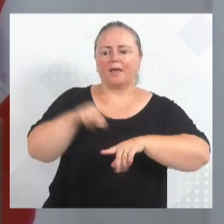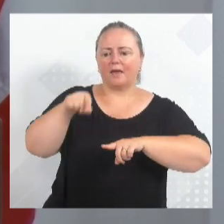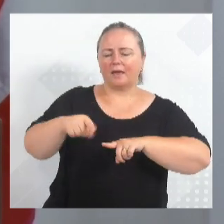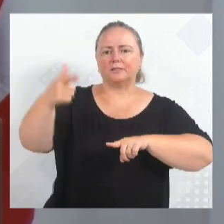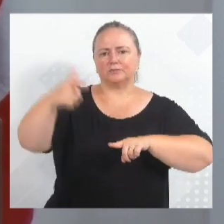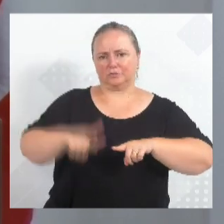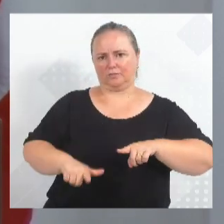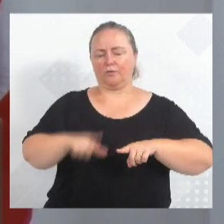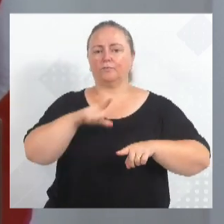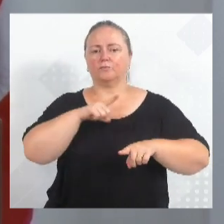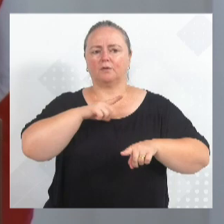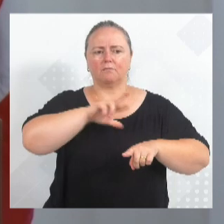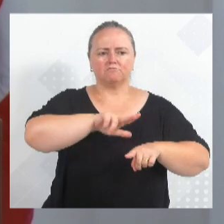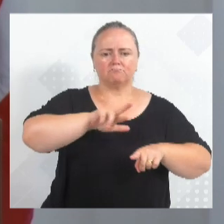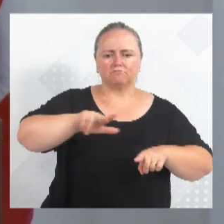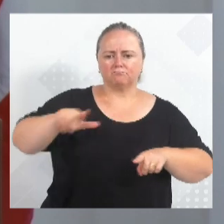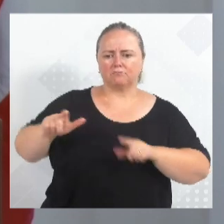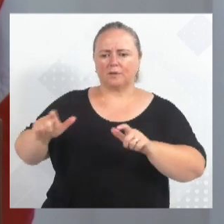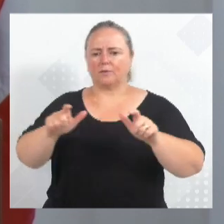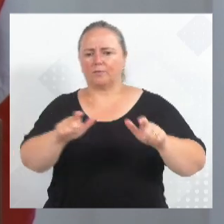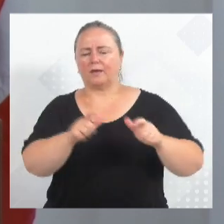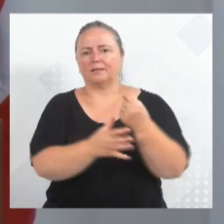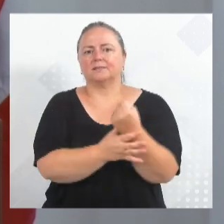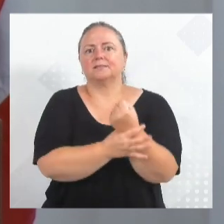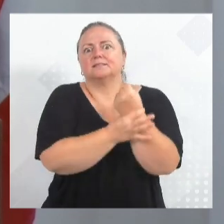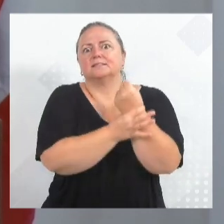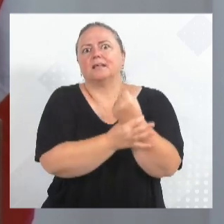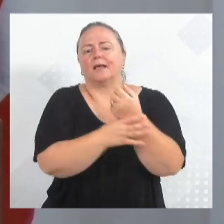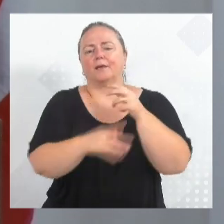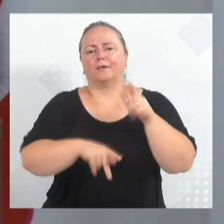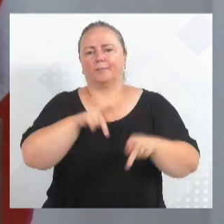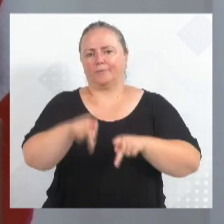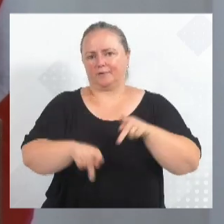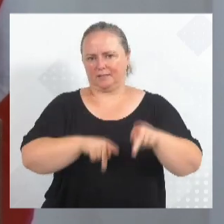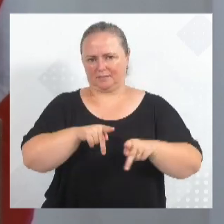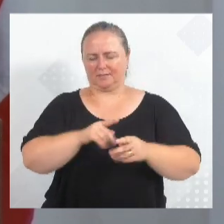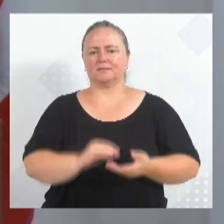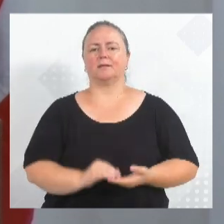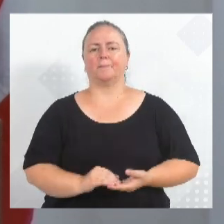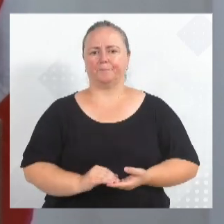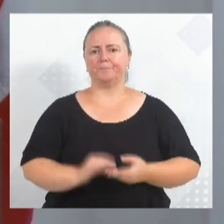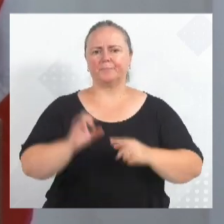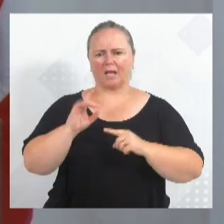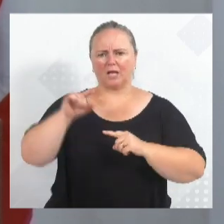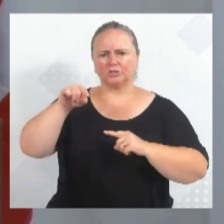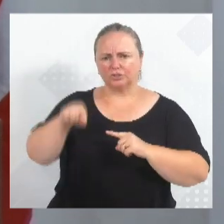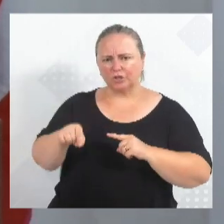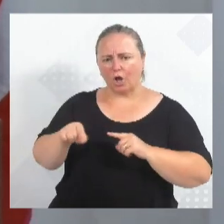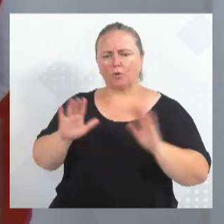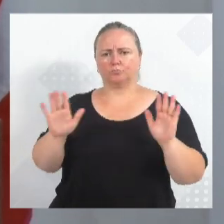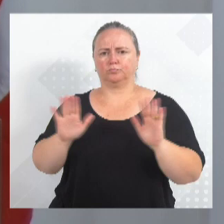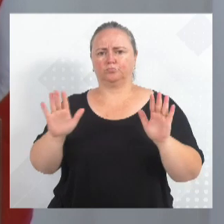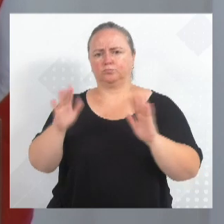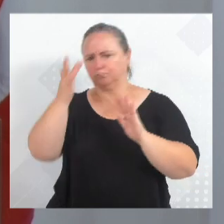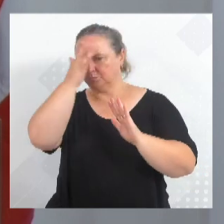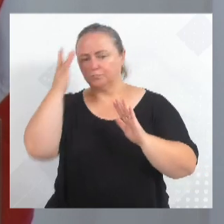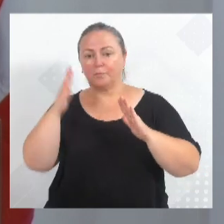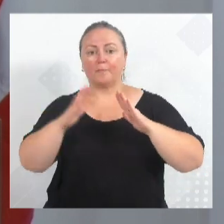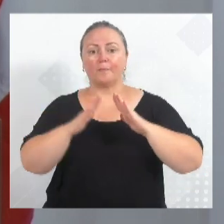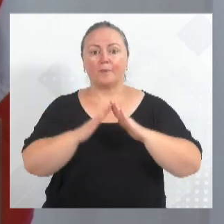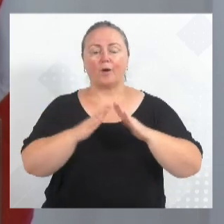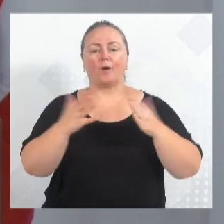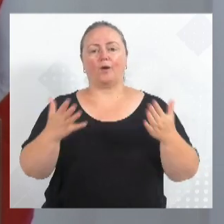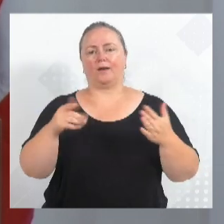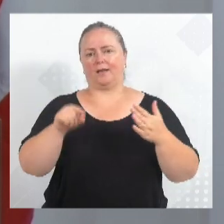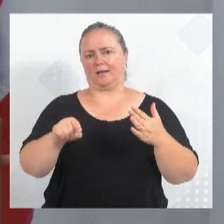diversos pontos naquela região, dando segurança à nossa população. Não só da Eichbel, os moradores, com certeza, mas as pessoas que cortam